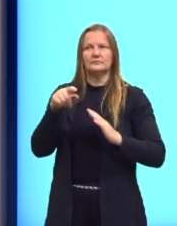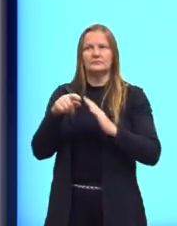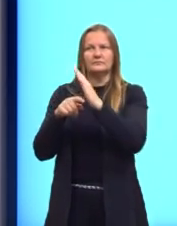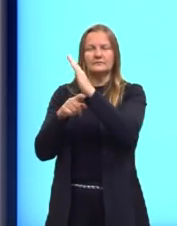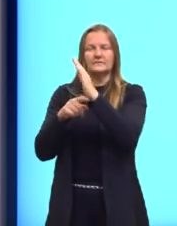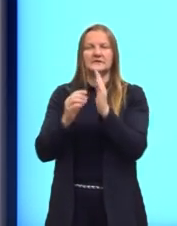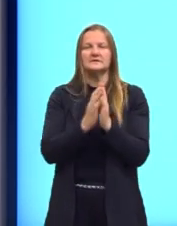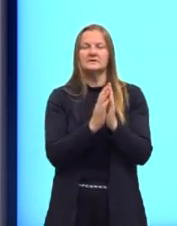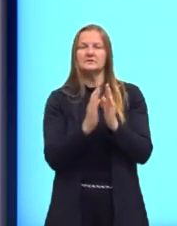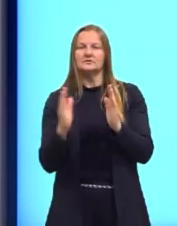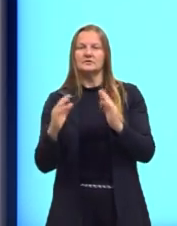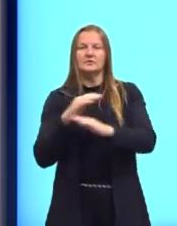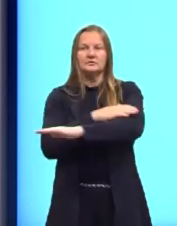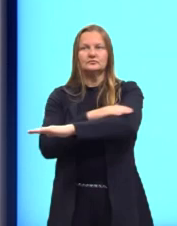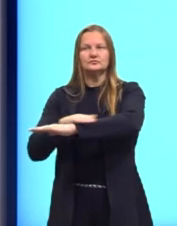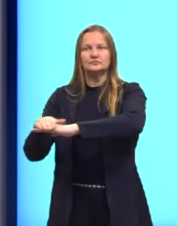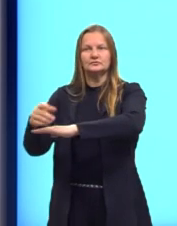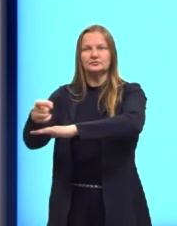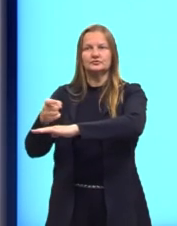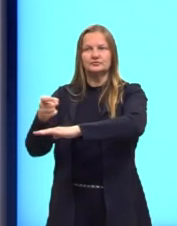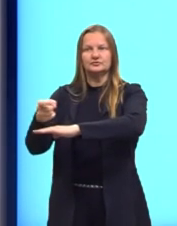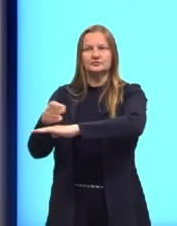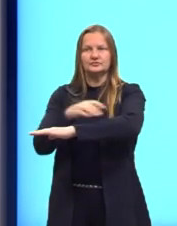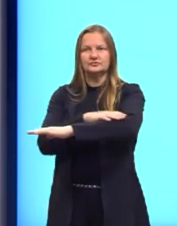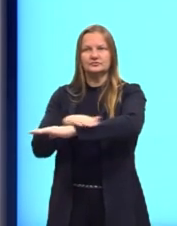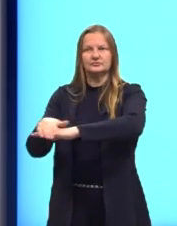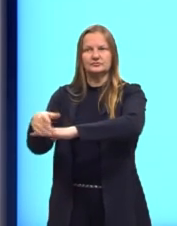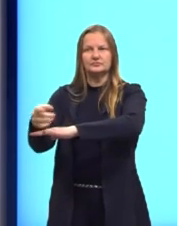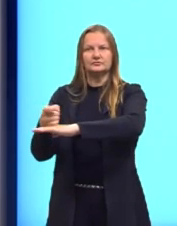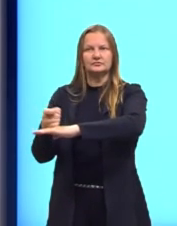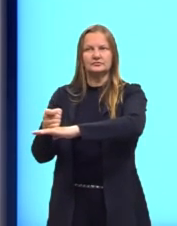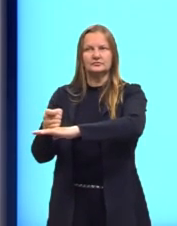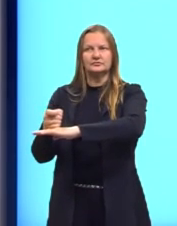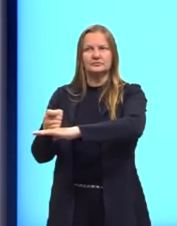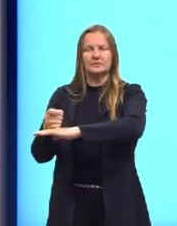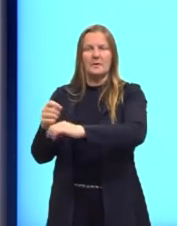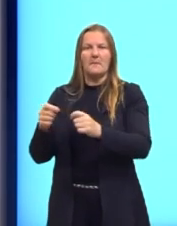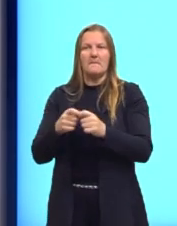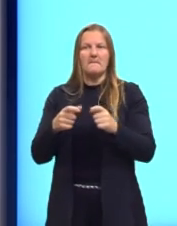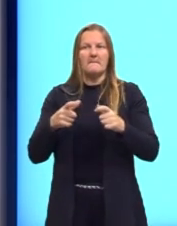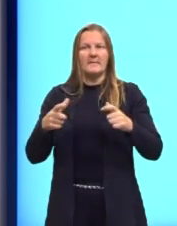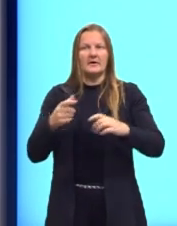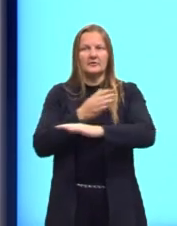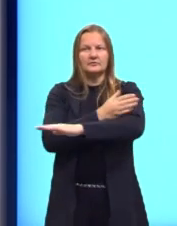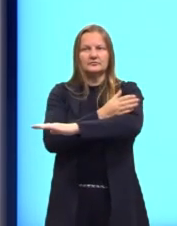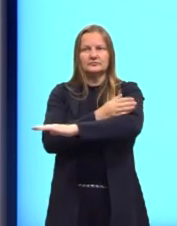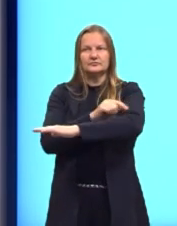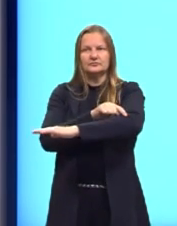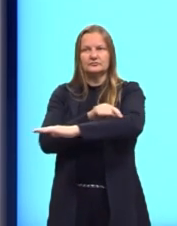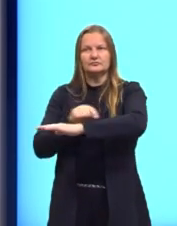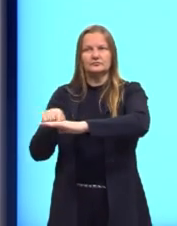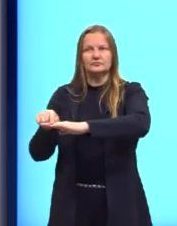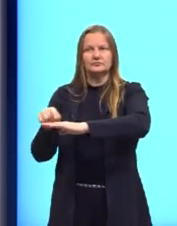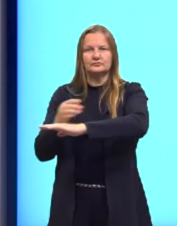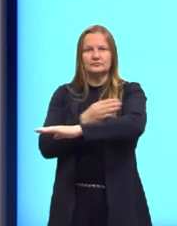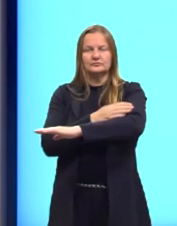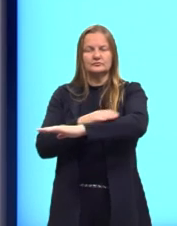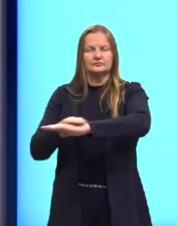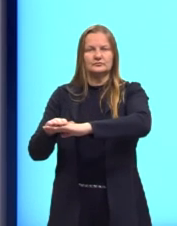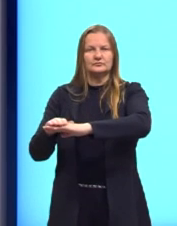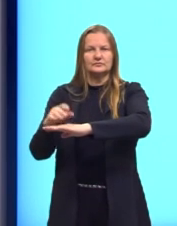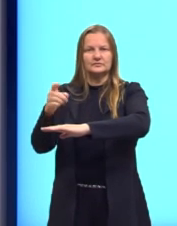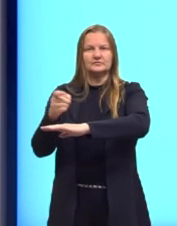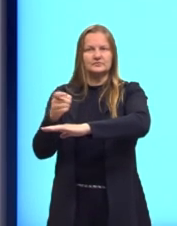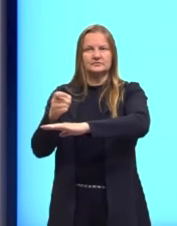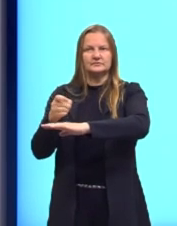valores para x, né, a gente sempre vai ter os valores maiores ali em relação à imagem. Então a nossa função